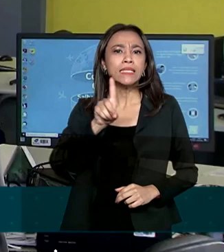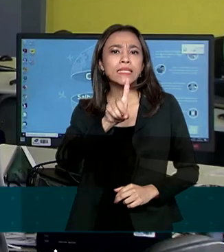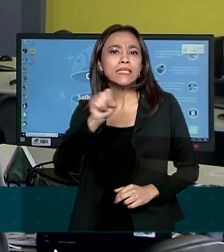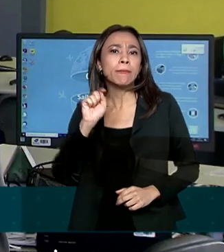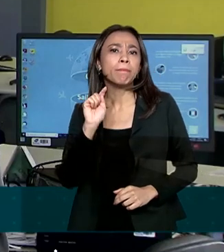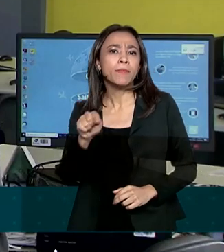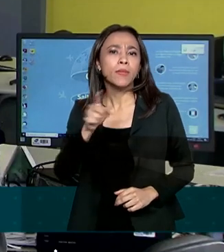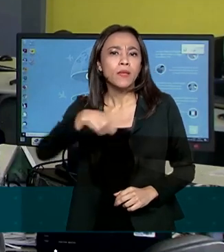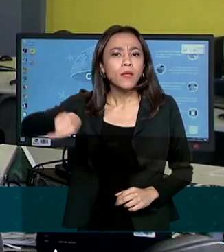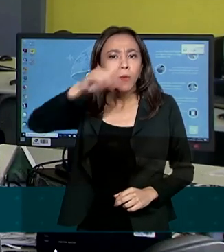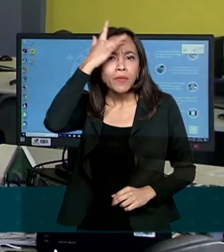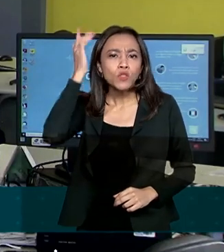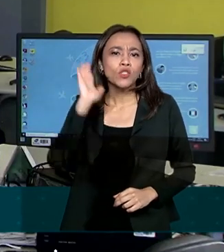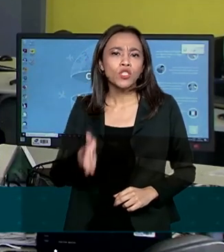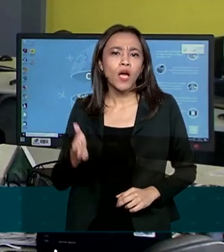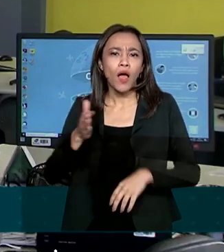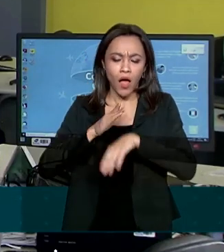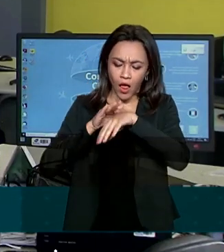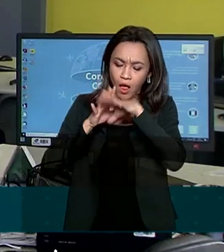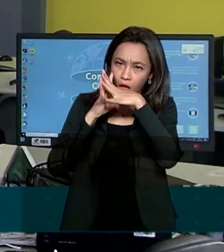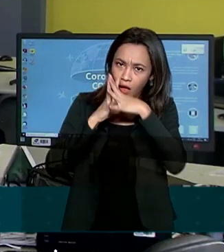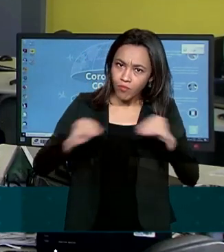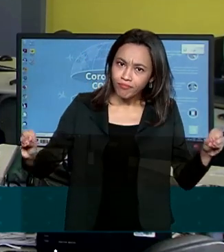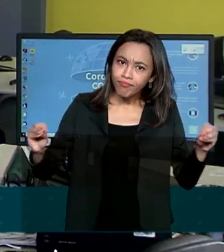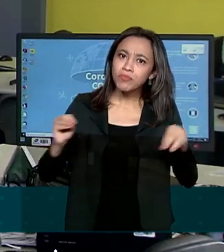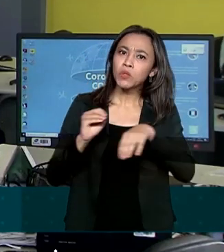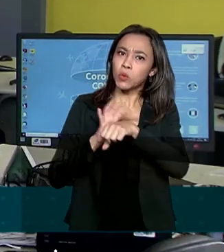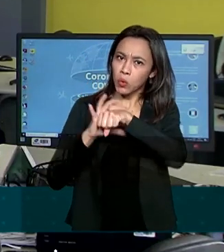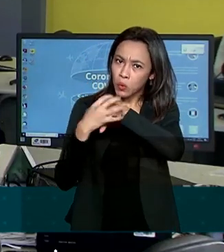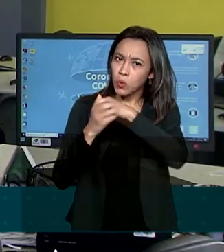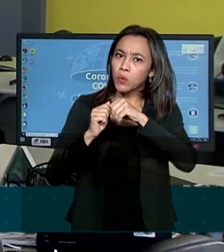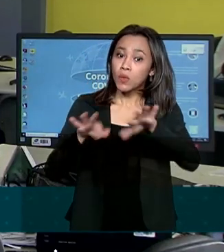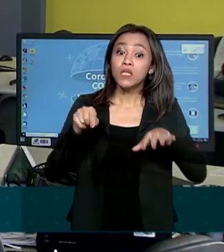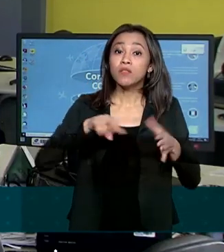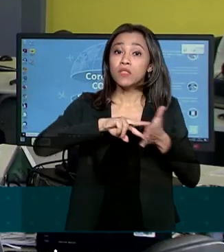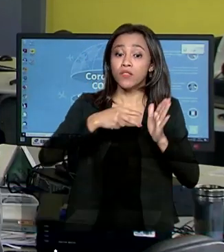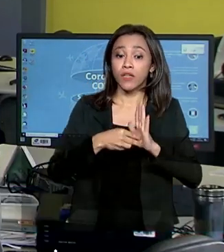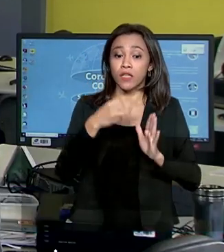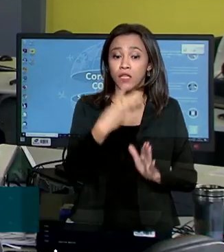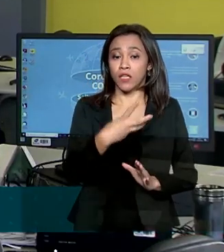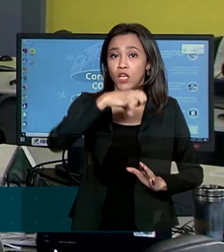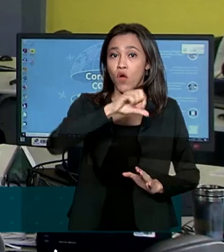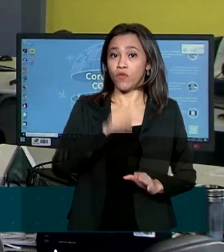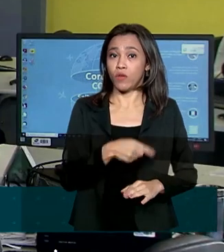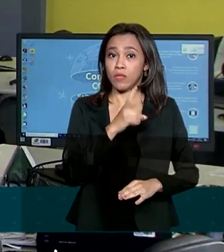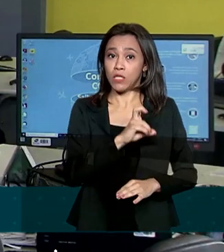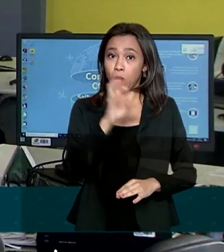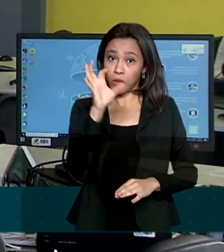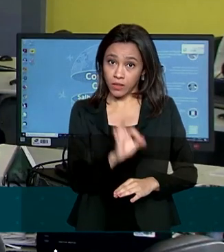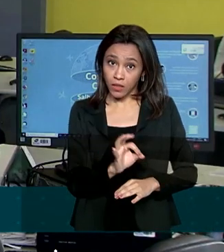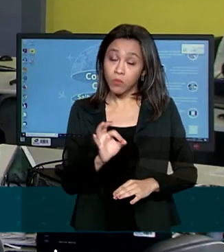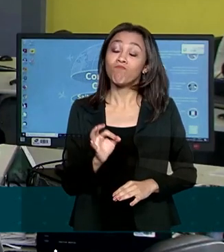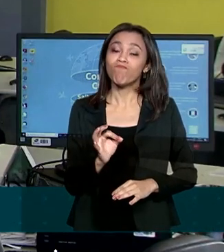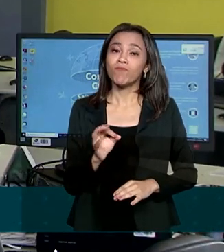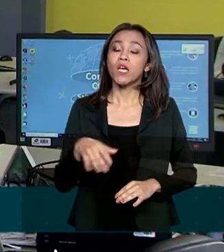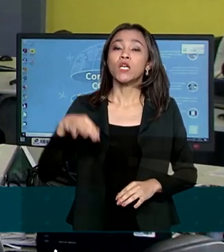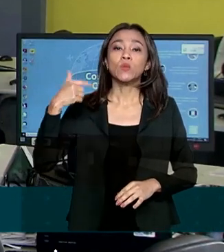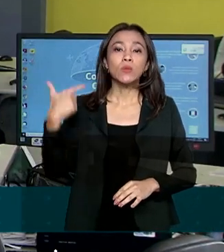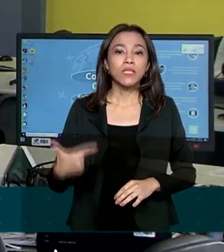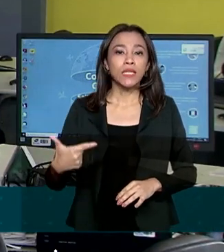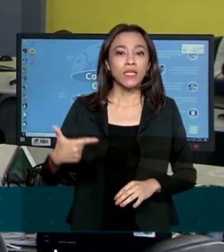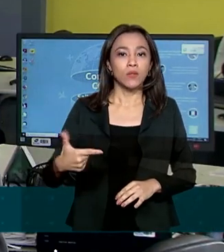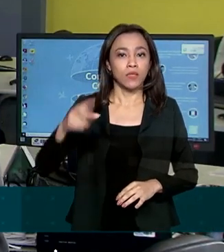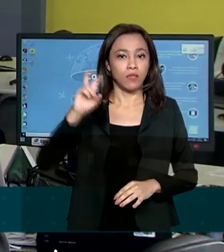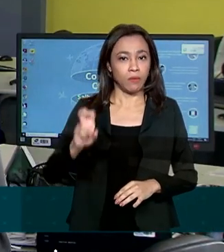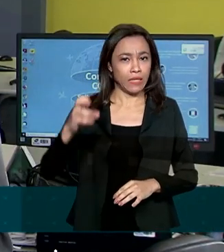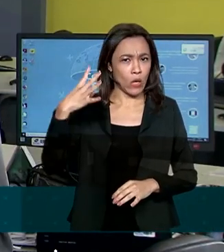brasileiros já estão curados do coronavírus. Esse número representa 39,5% dos cerca de 254 mil